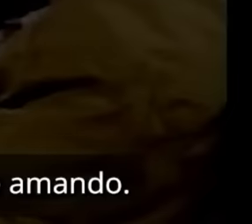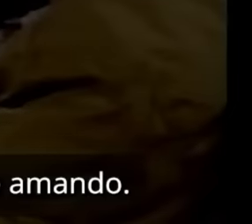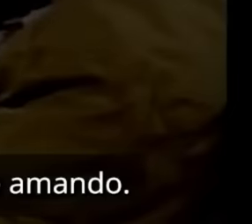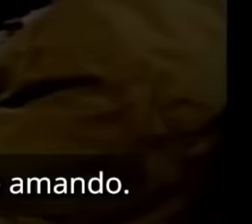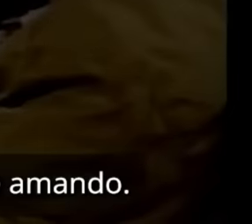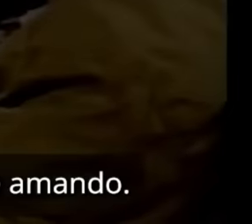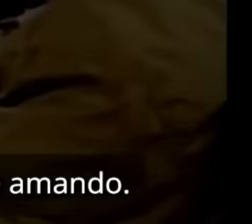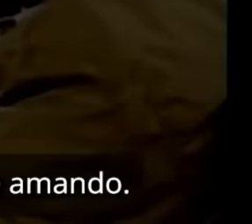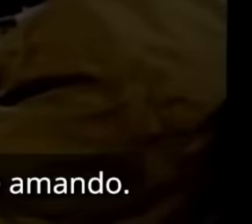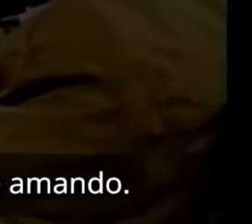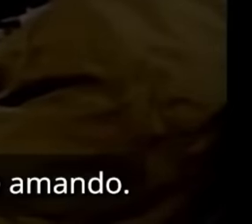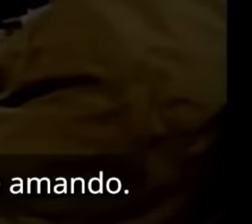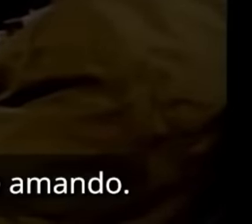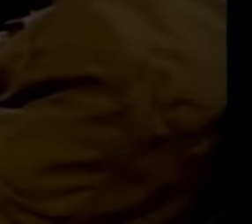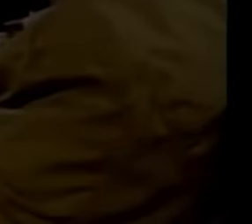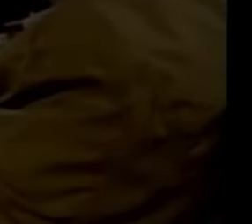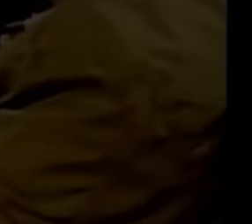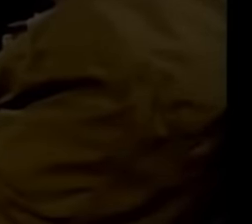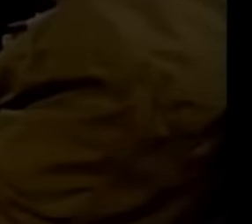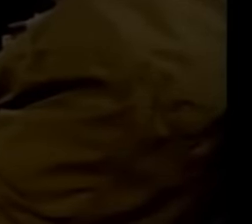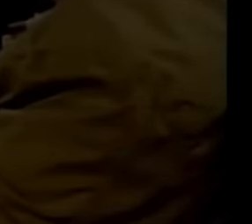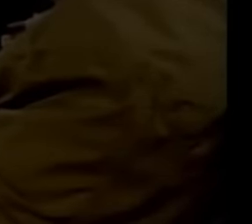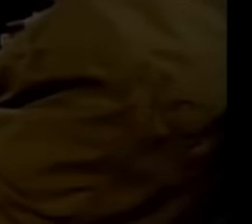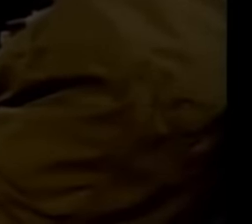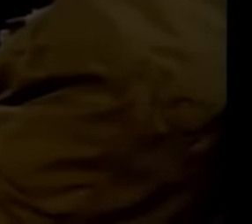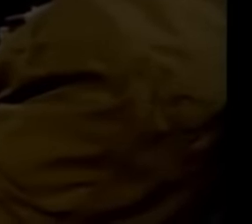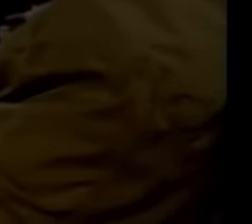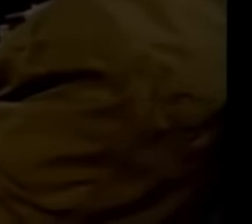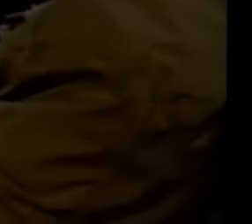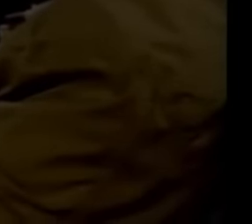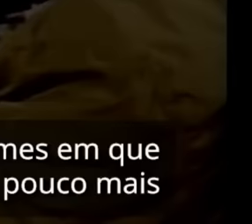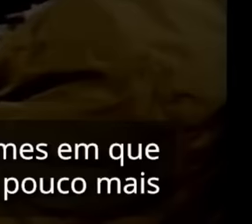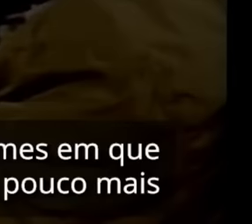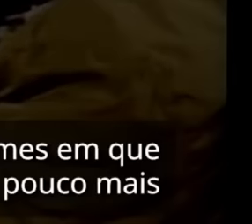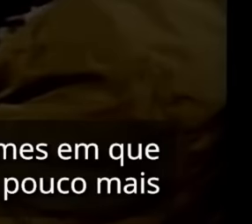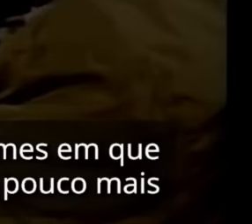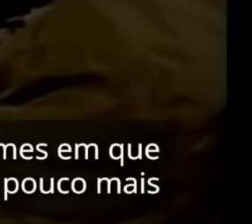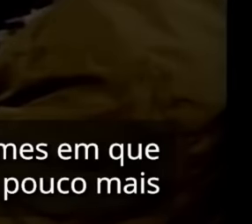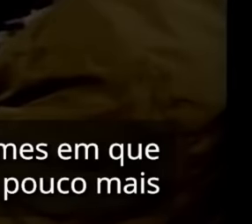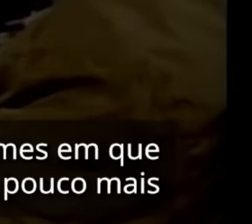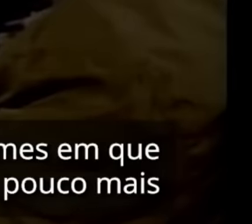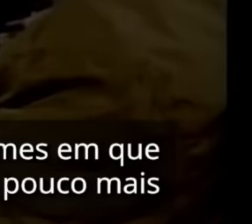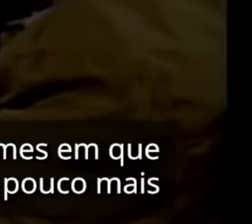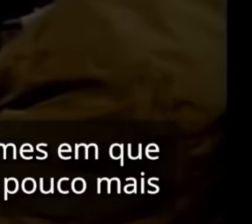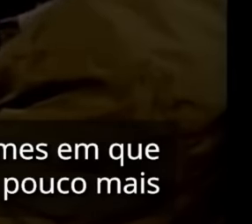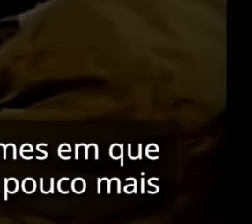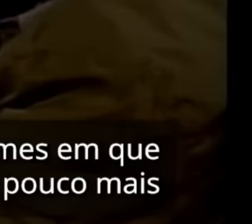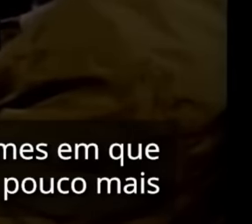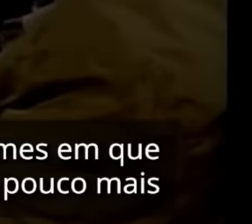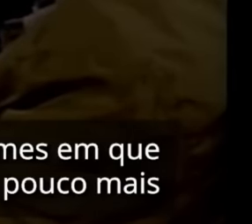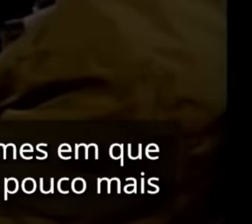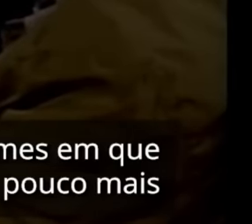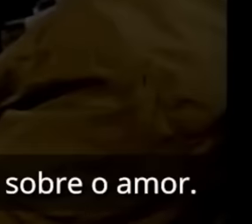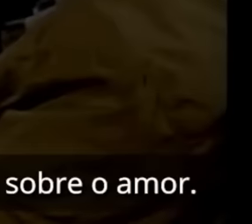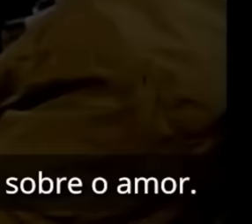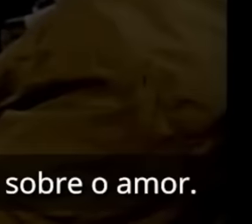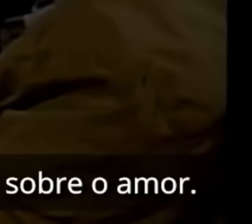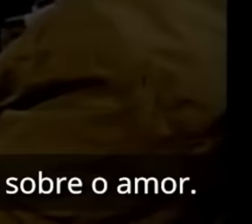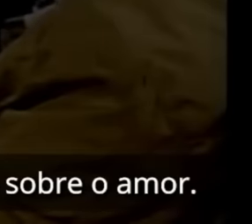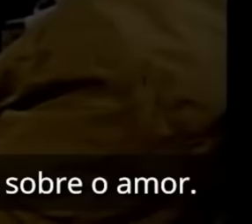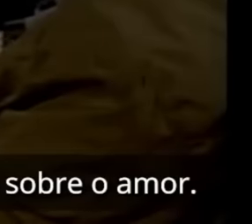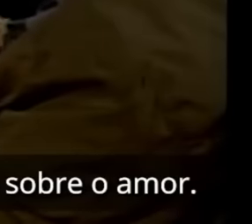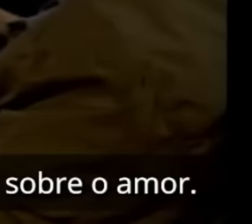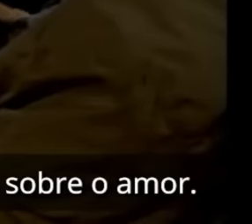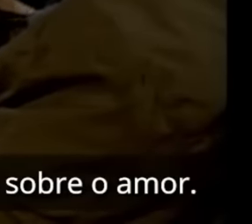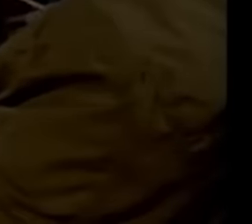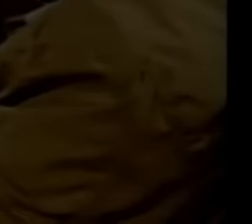você já nasce amando né e existem vários filmes em que você aprende um pouco mais uma